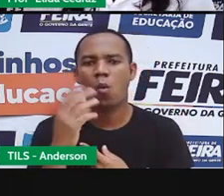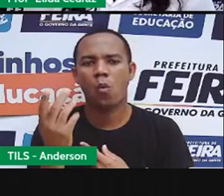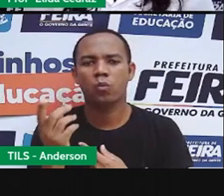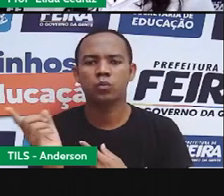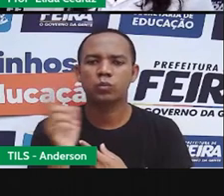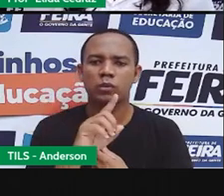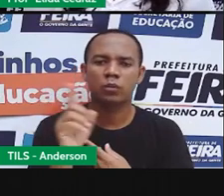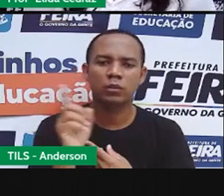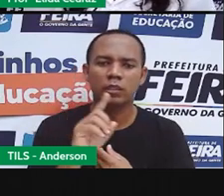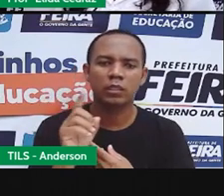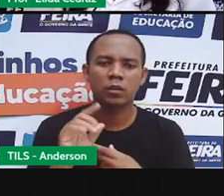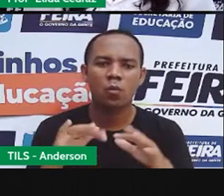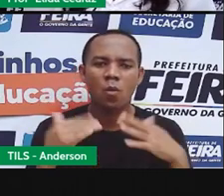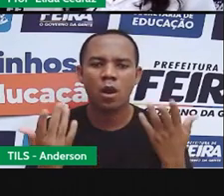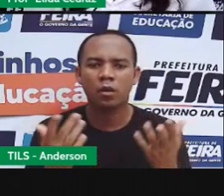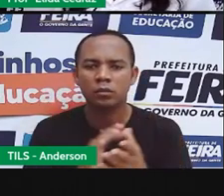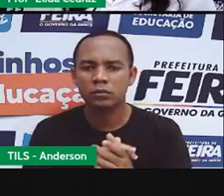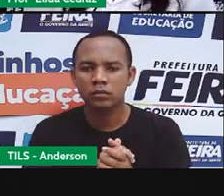qual não tem.